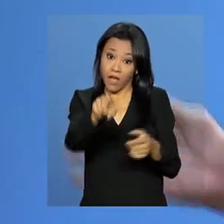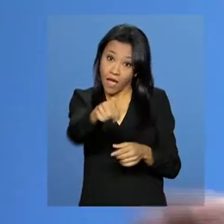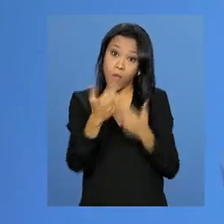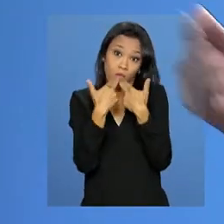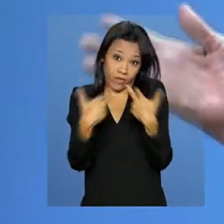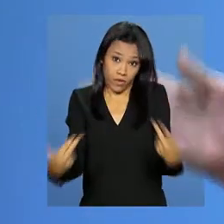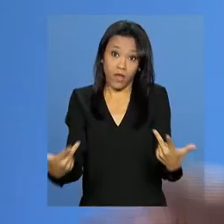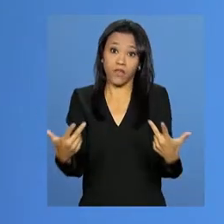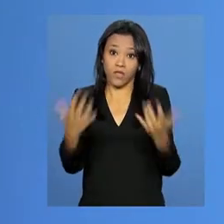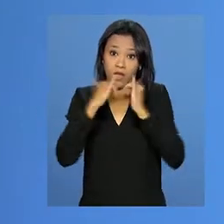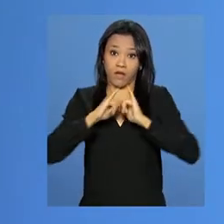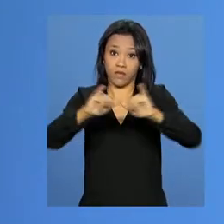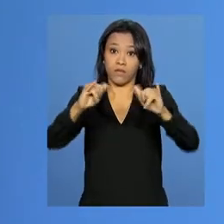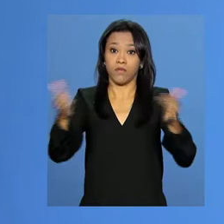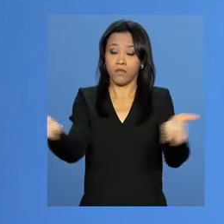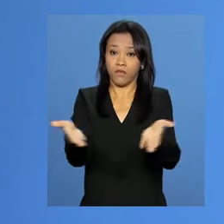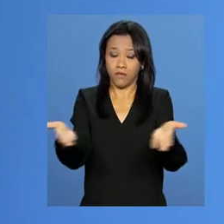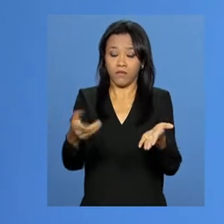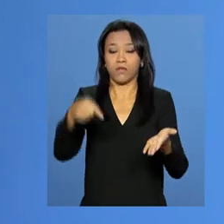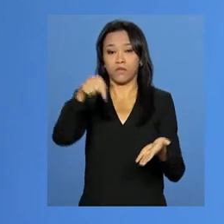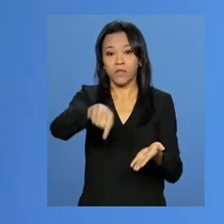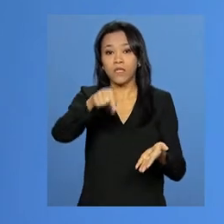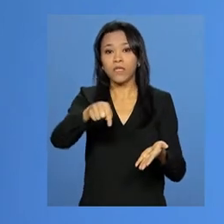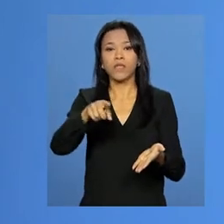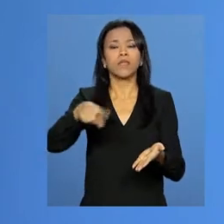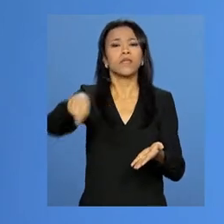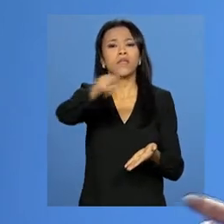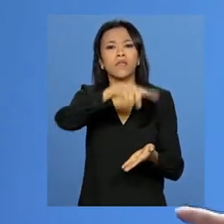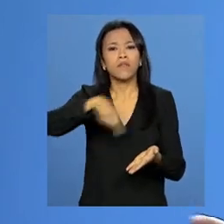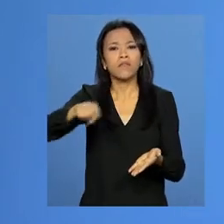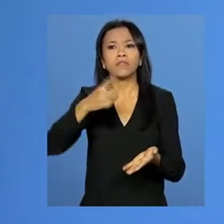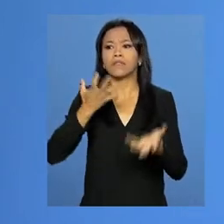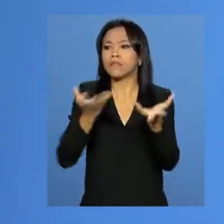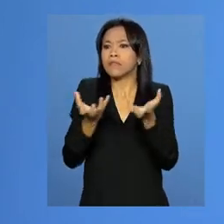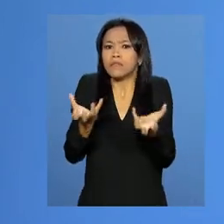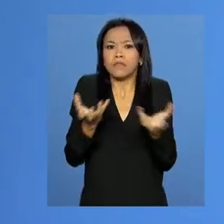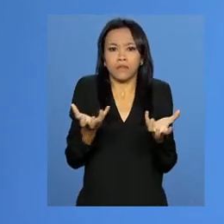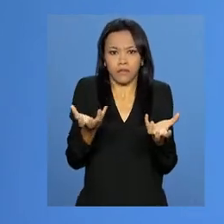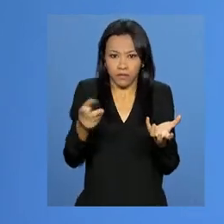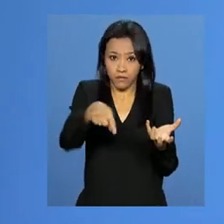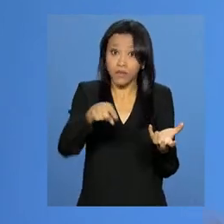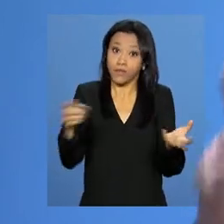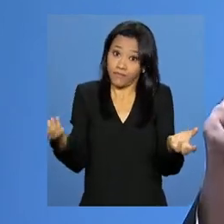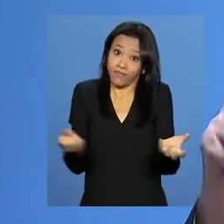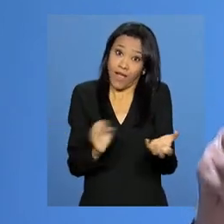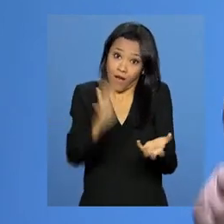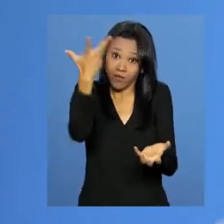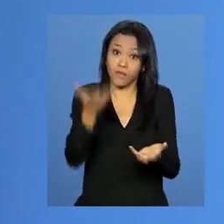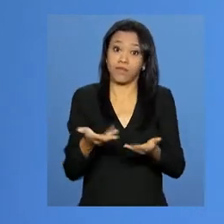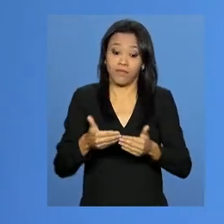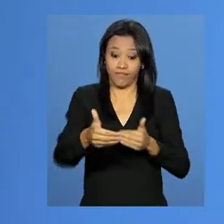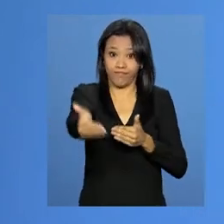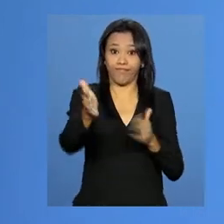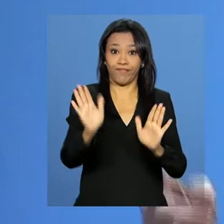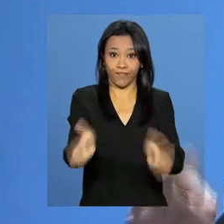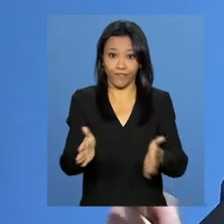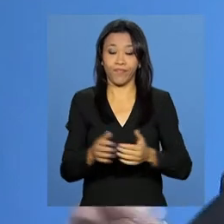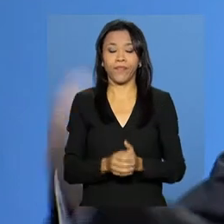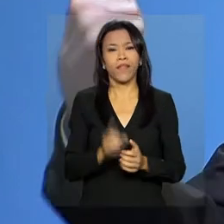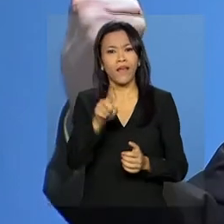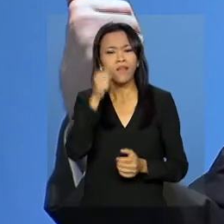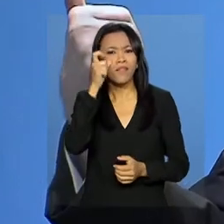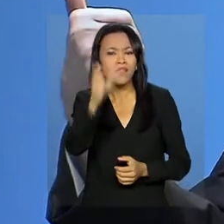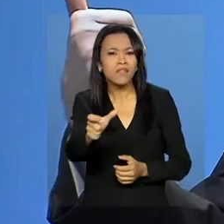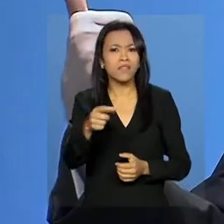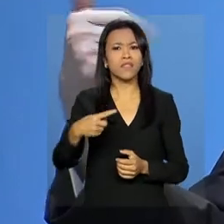novidade, como você disse, há mais de tantos anos, que se ansiava por isso e isso acabou acontecendo. E é interessante como o